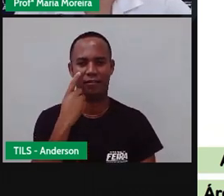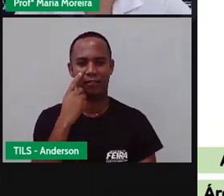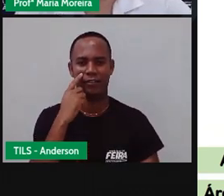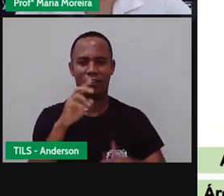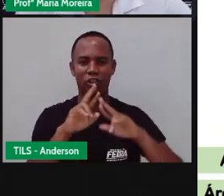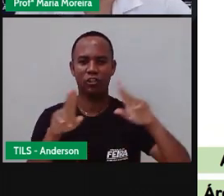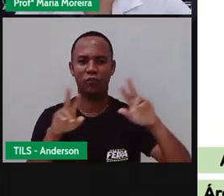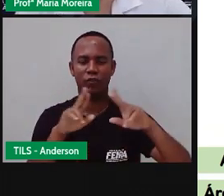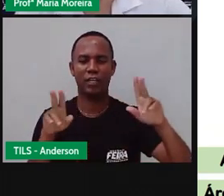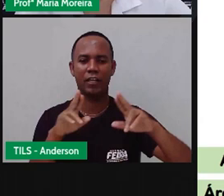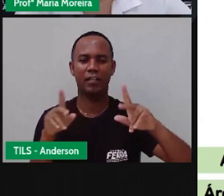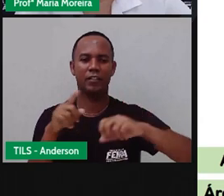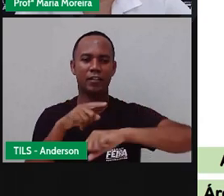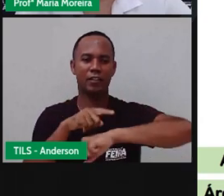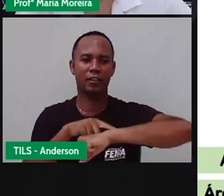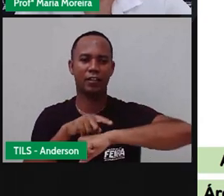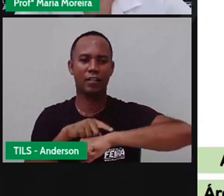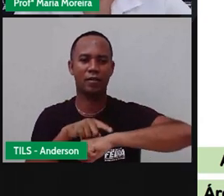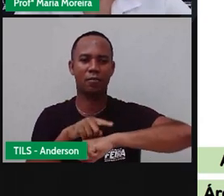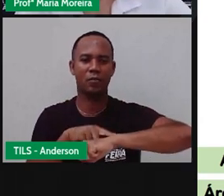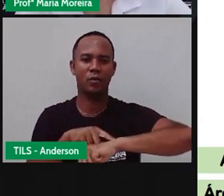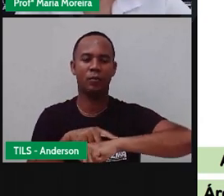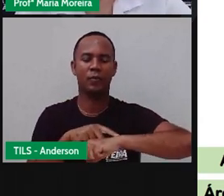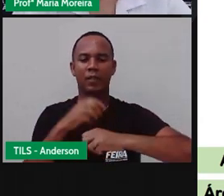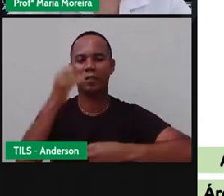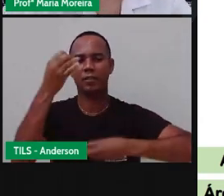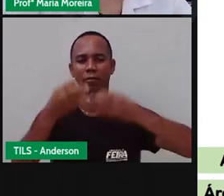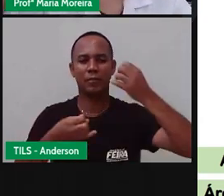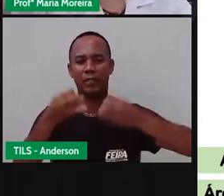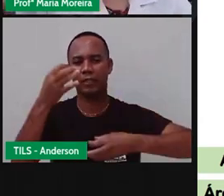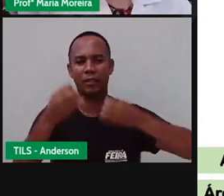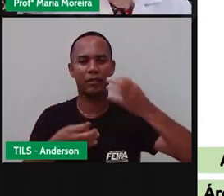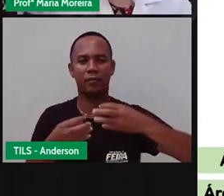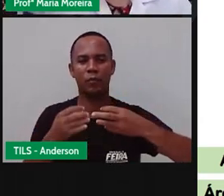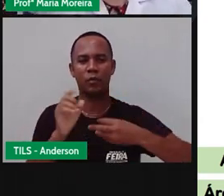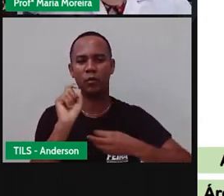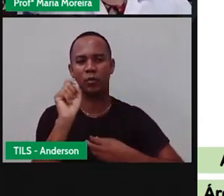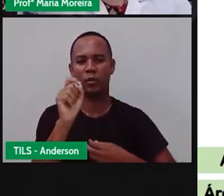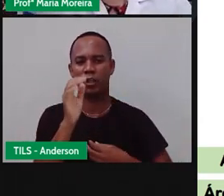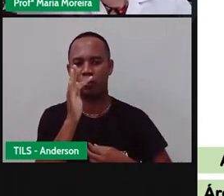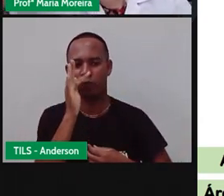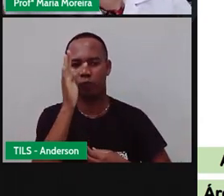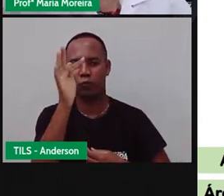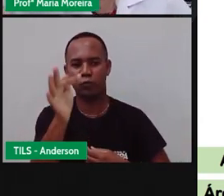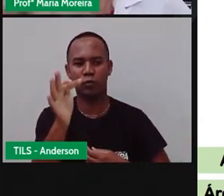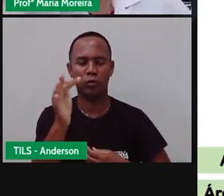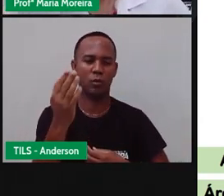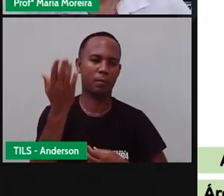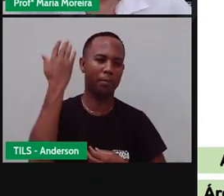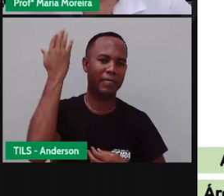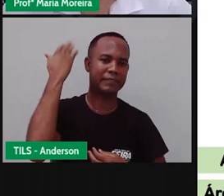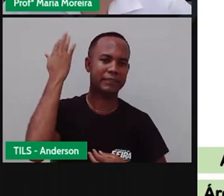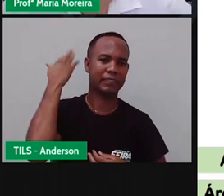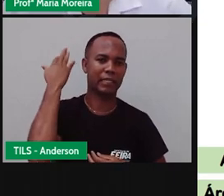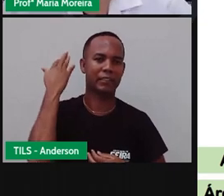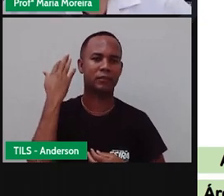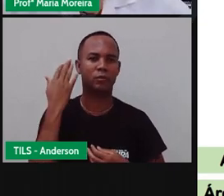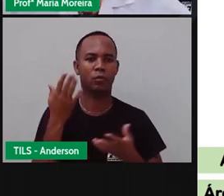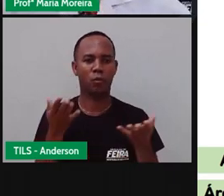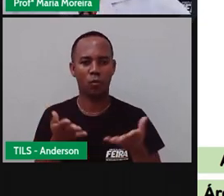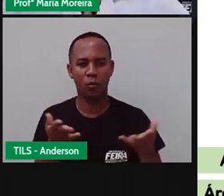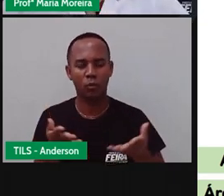diferentes marcadores do tempo. Falamos aí já sobre o futuro, passado e presente. E agora vamos